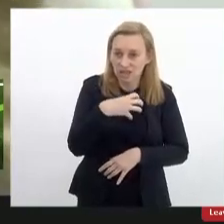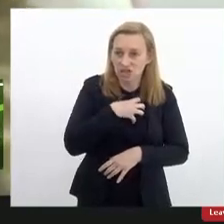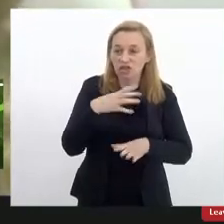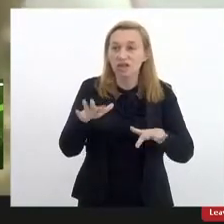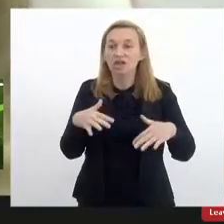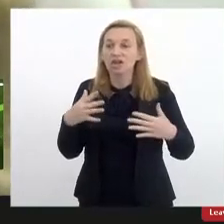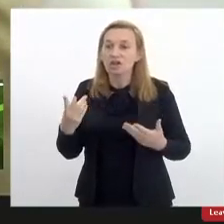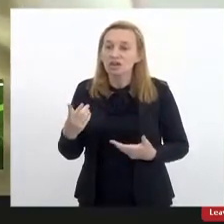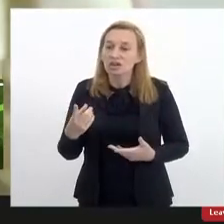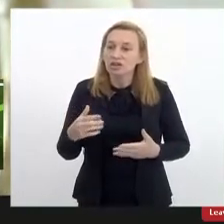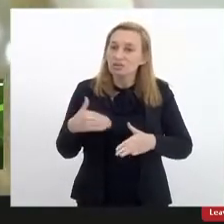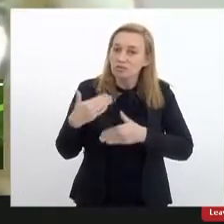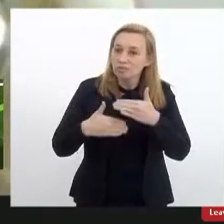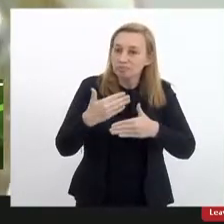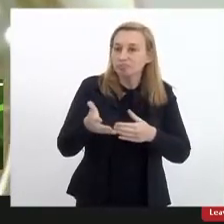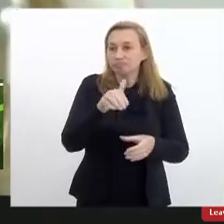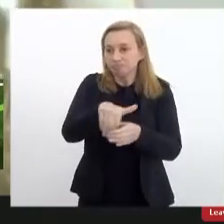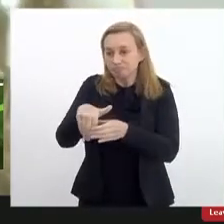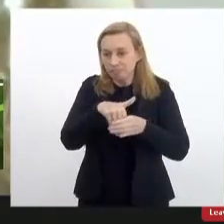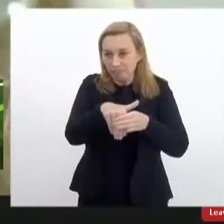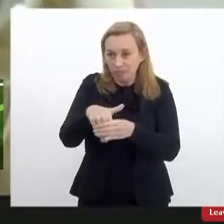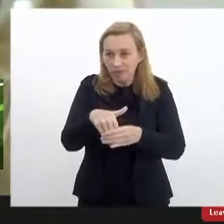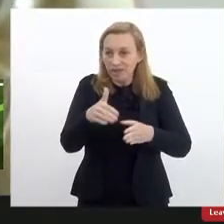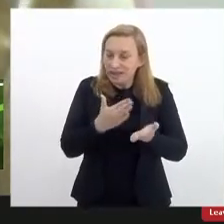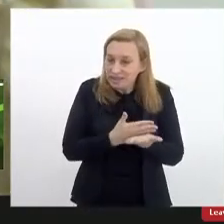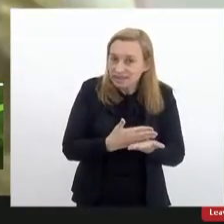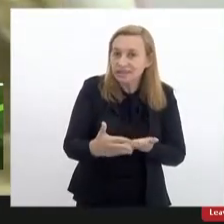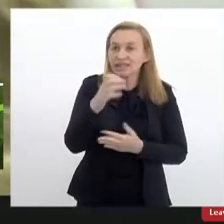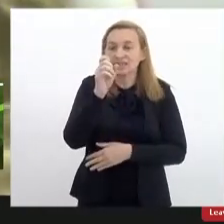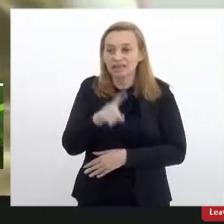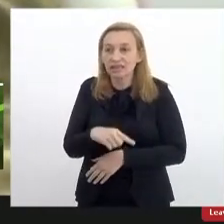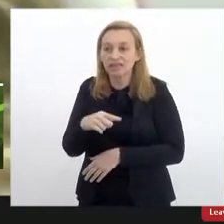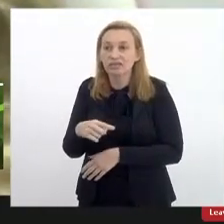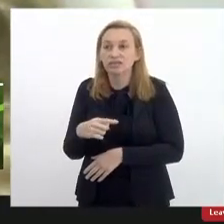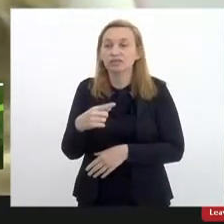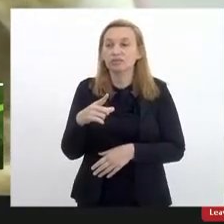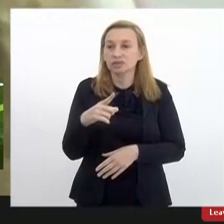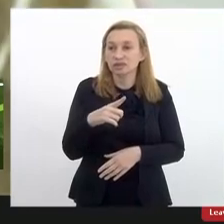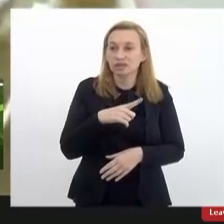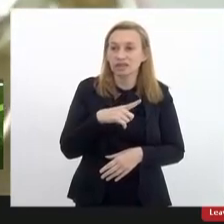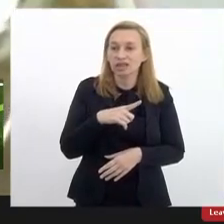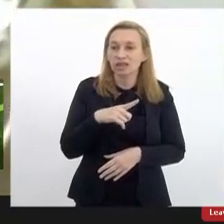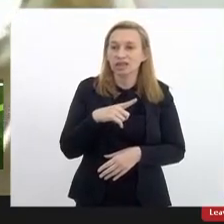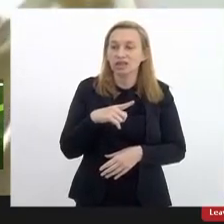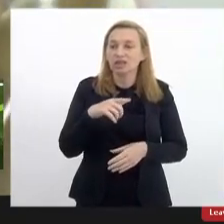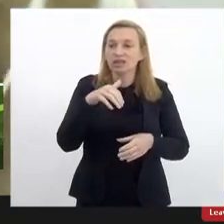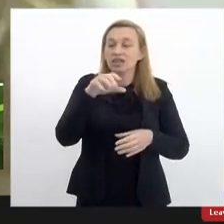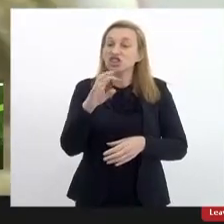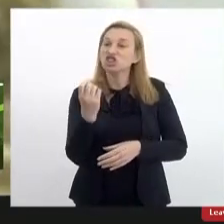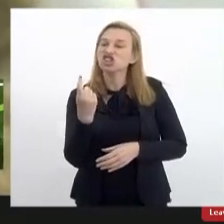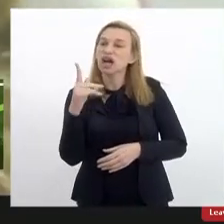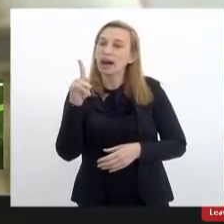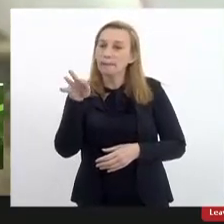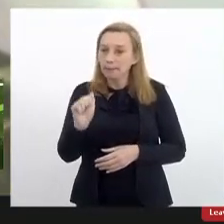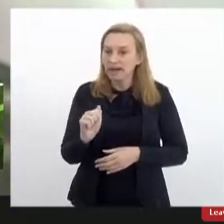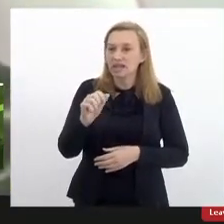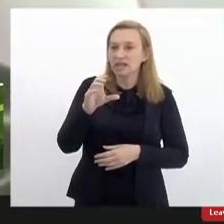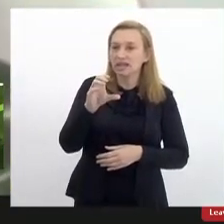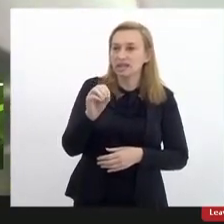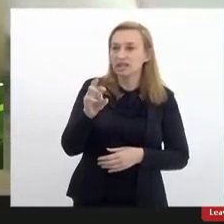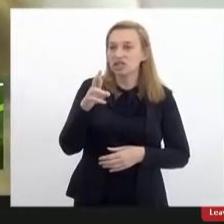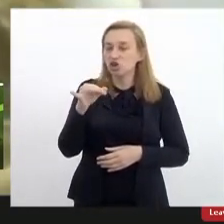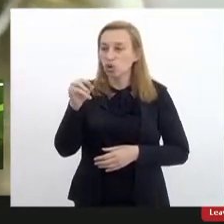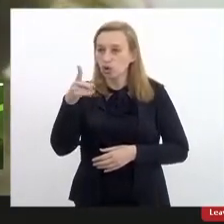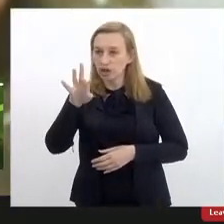nós estamos no processo eleitoral agora que se inicia vamos ter o lançamento da chapa do Cipro Rio no dia 13 do